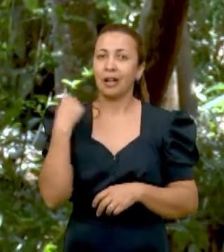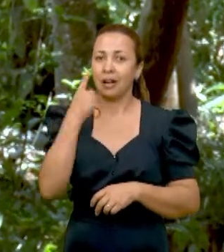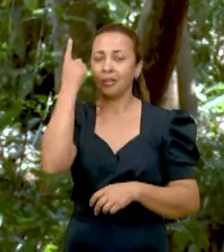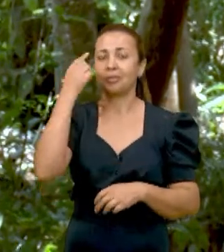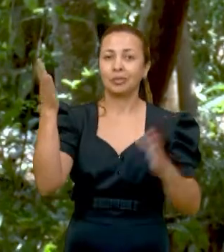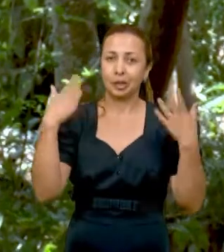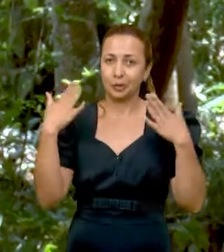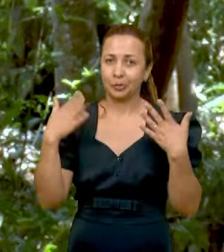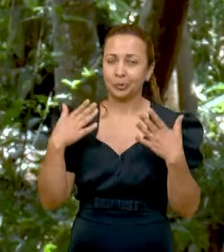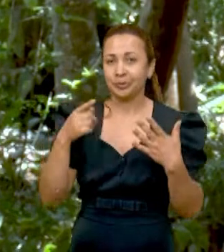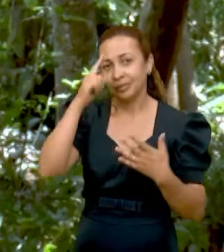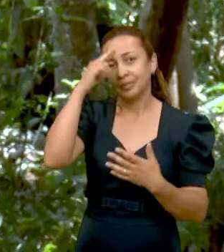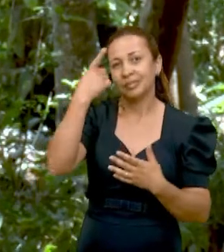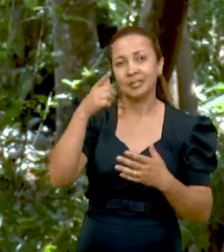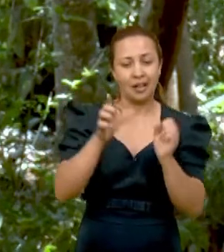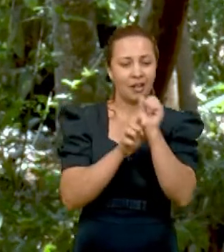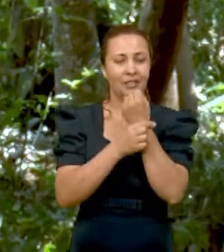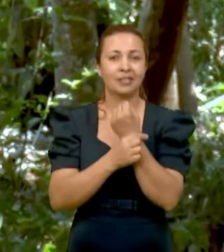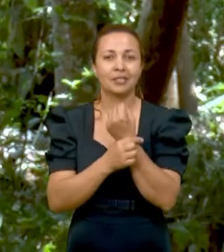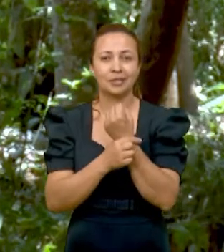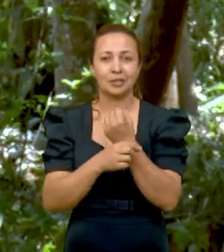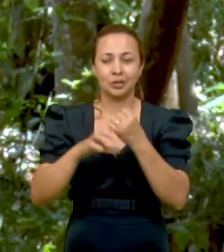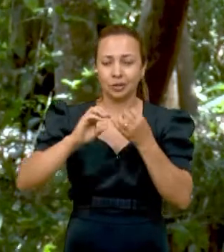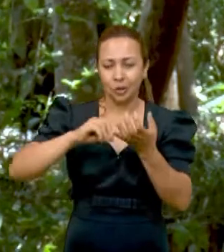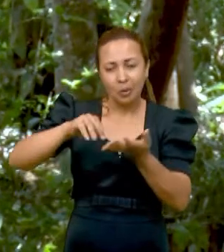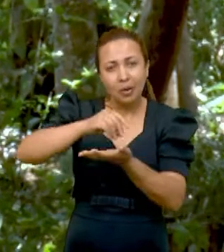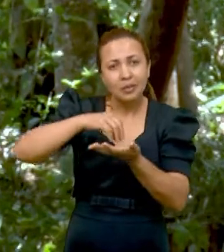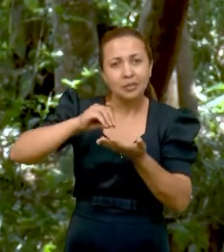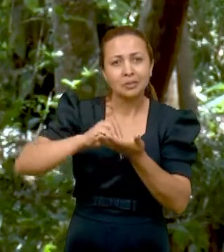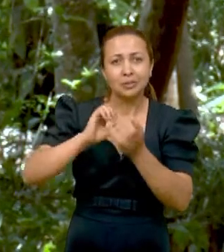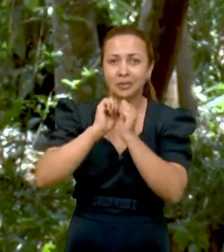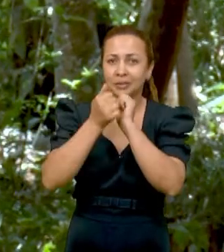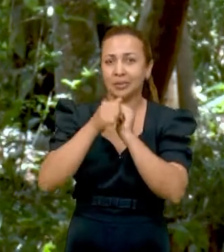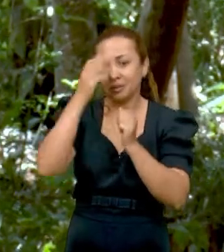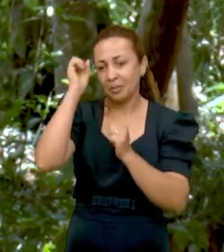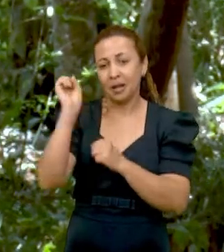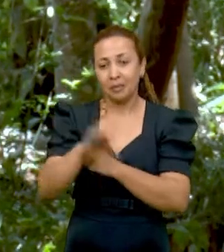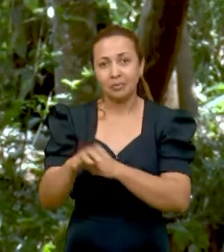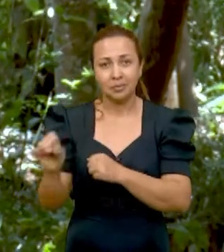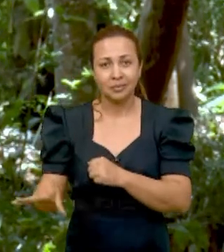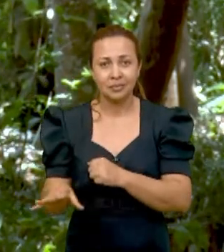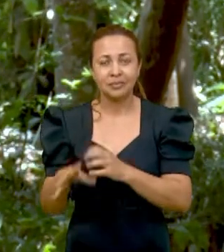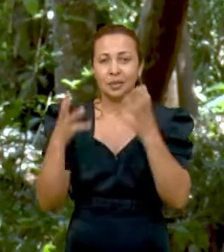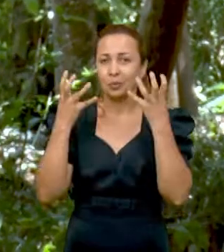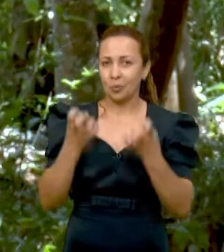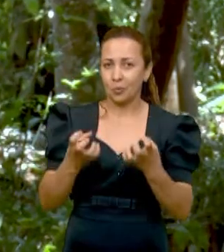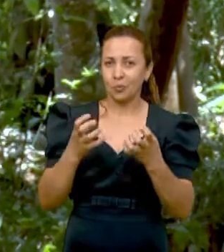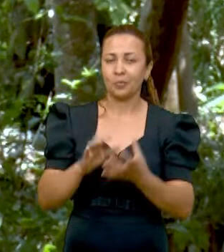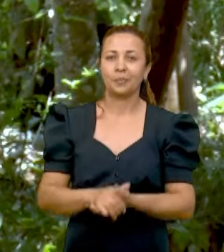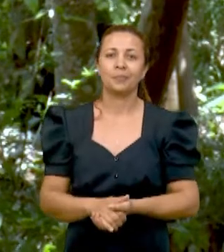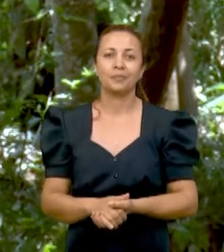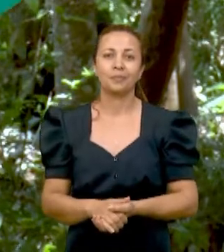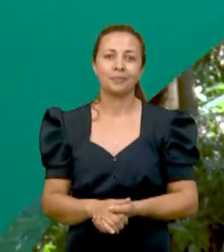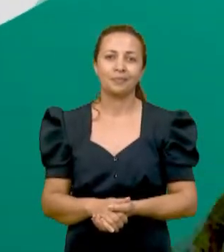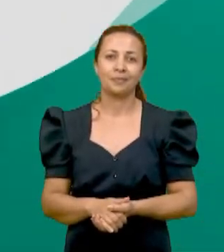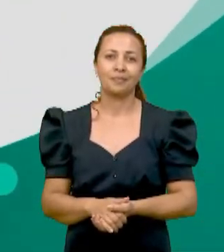altas temperaturas. A ideia é garantir uma semente adaptada ao cultivo nas regiões semiáridas.